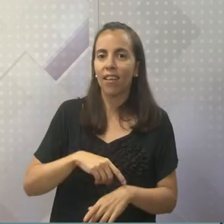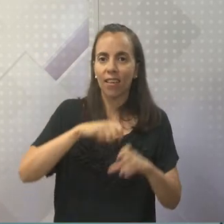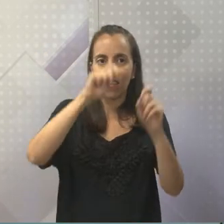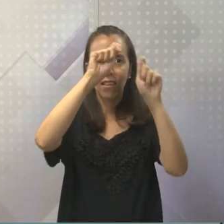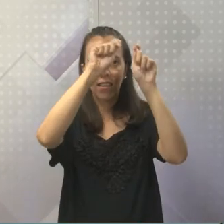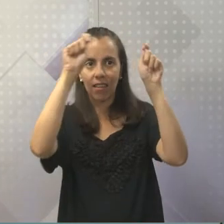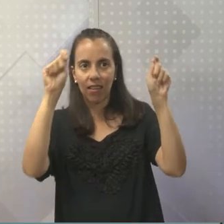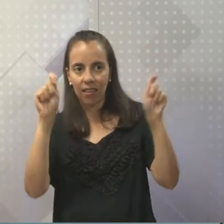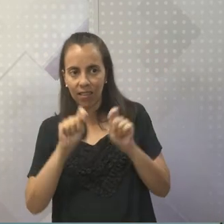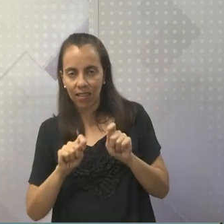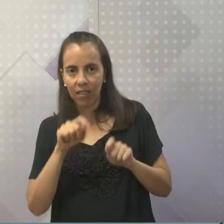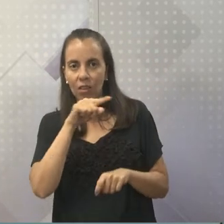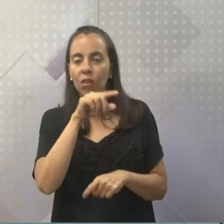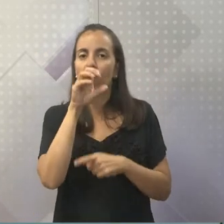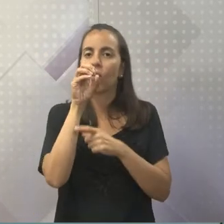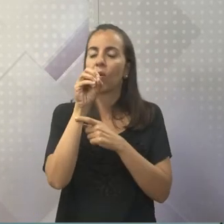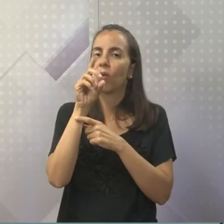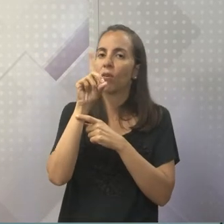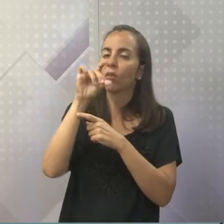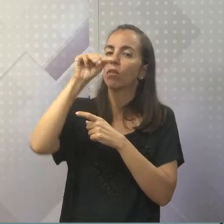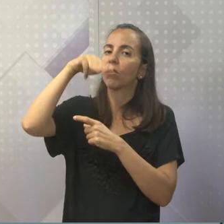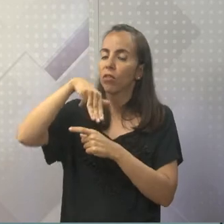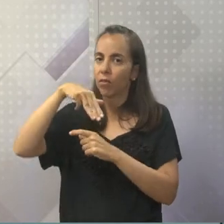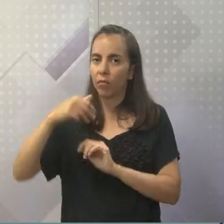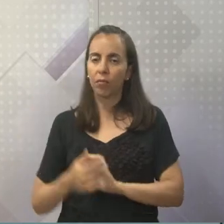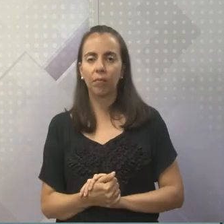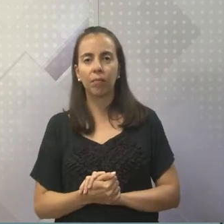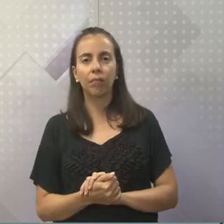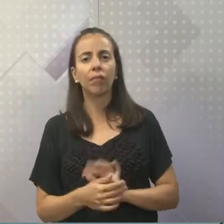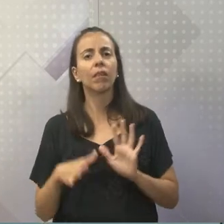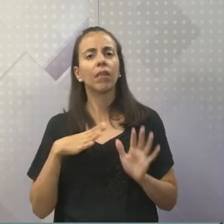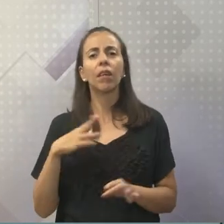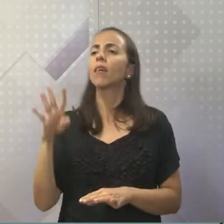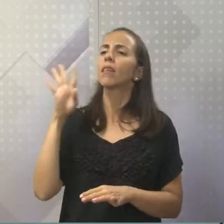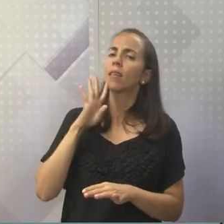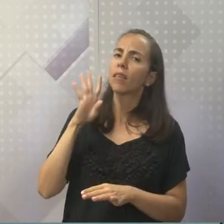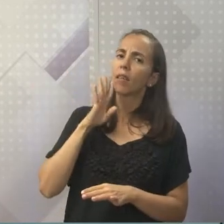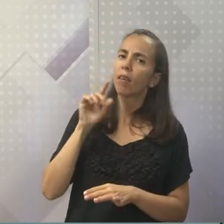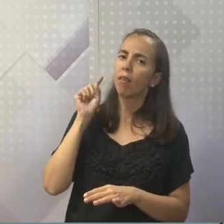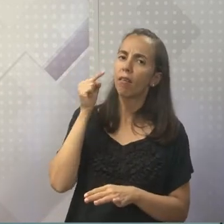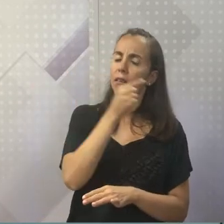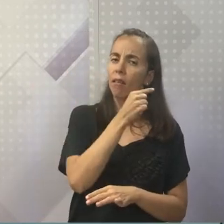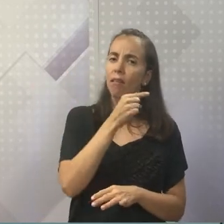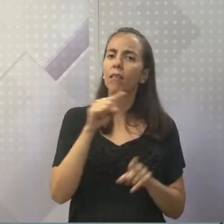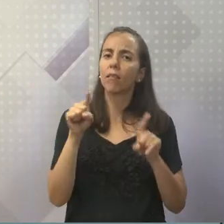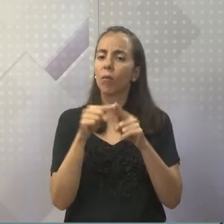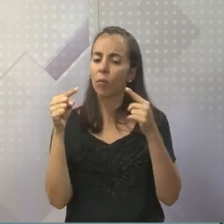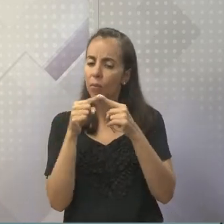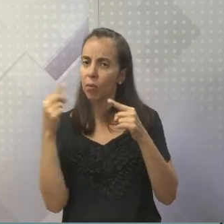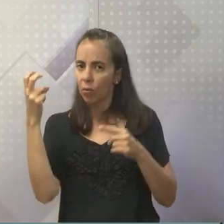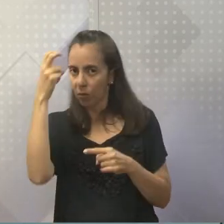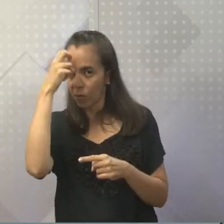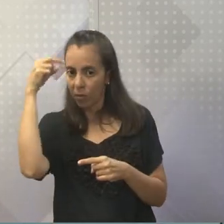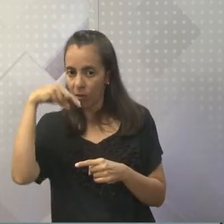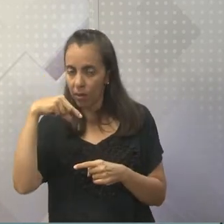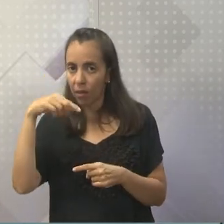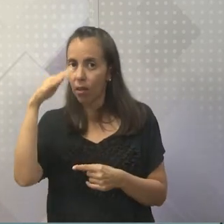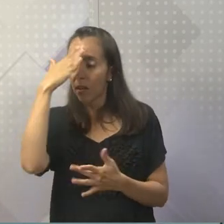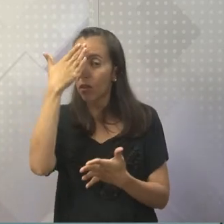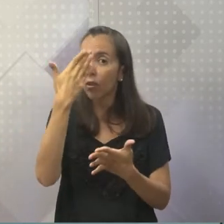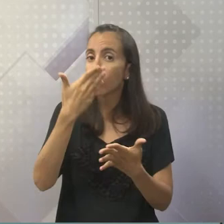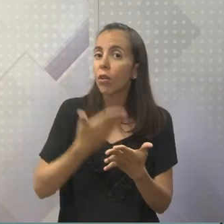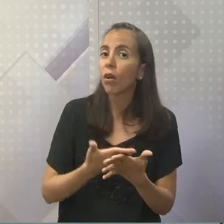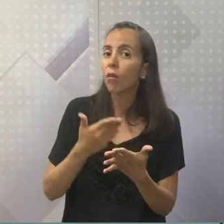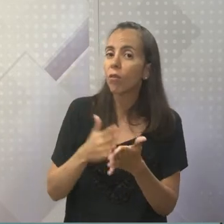cultuavam a esse Deus. E eles tinham uma coisa bem legal que a gente tem também na nossa cultura. Eles acreditavam que essa época